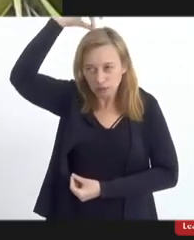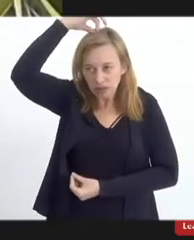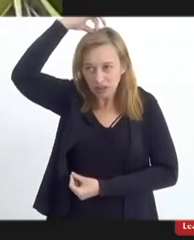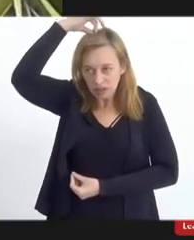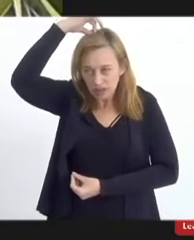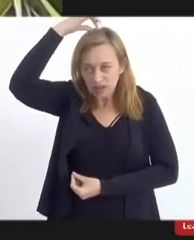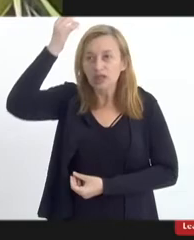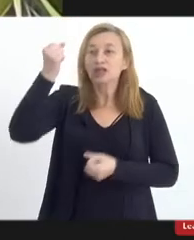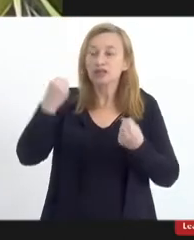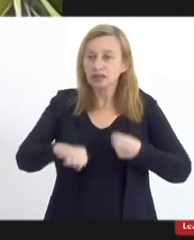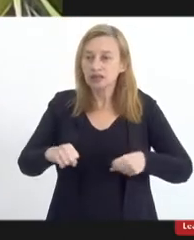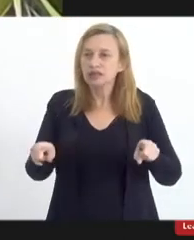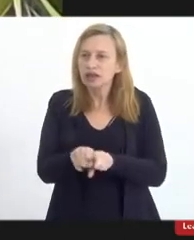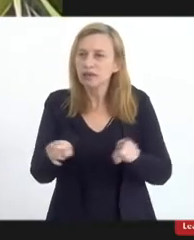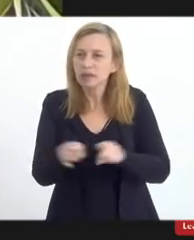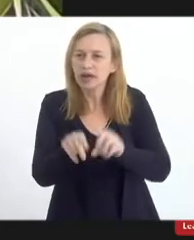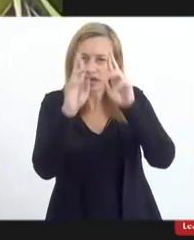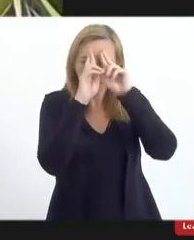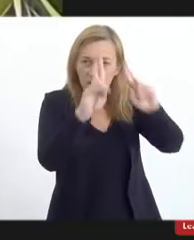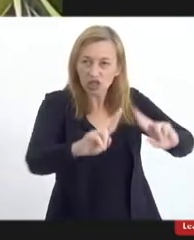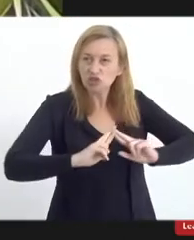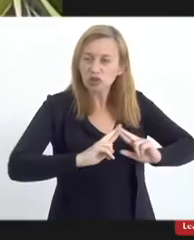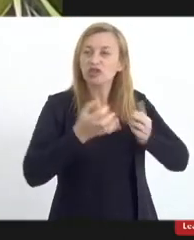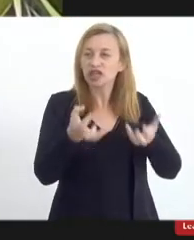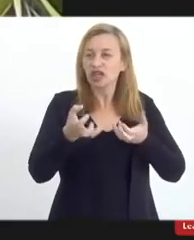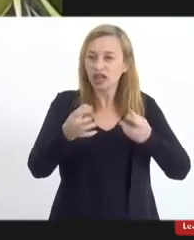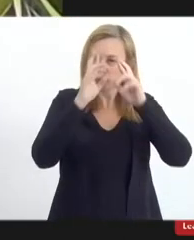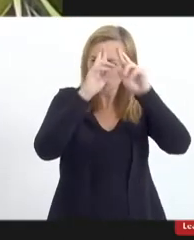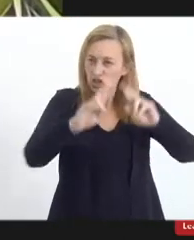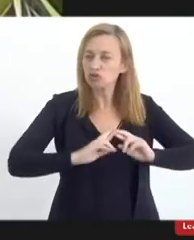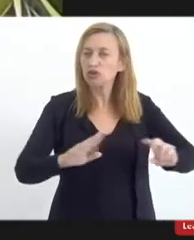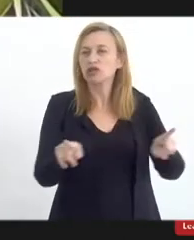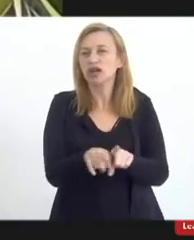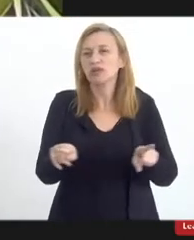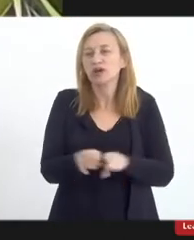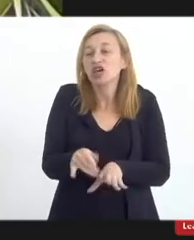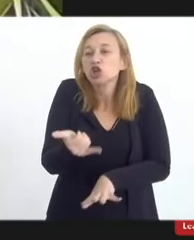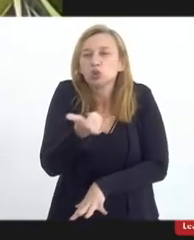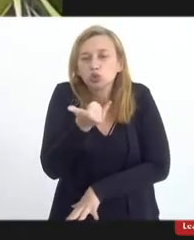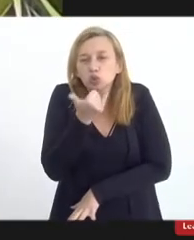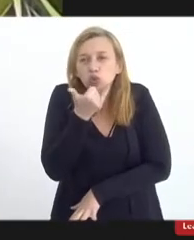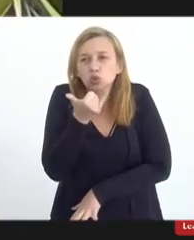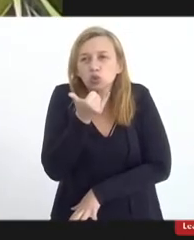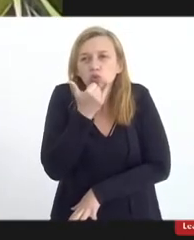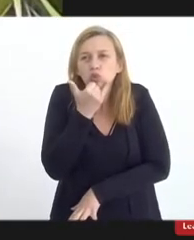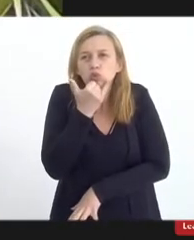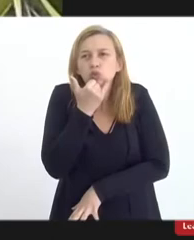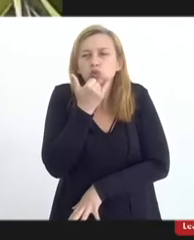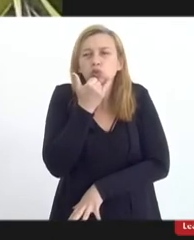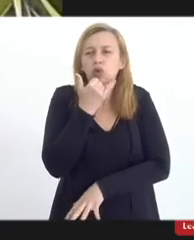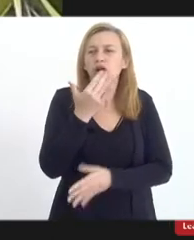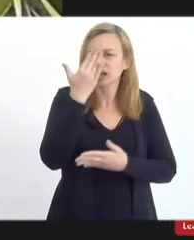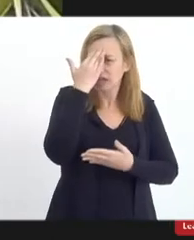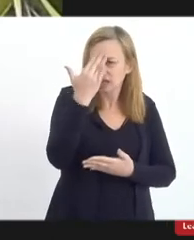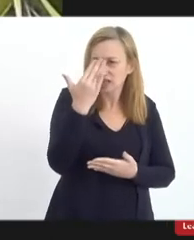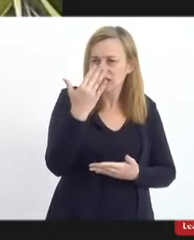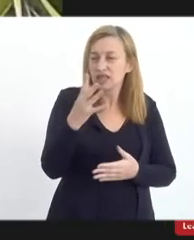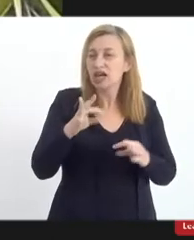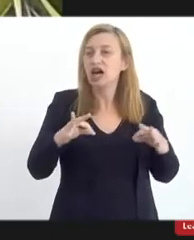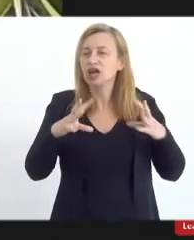merecemos respeito e queremos respeito também. E desculpa aí, queria também agradecer a todos que estão presentes,